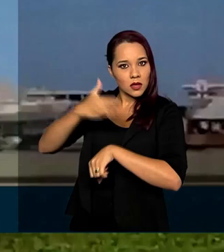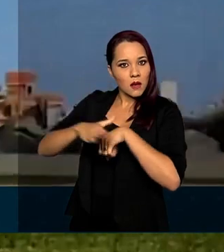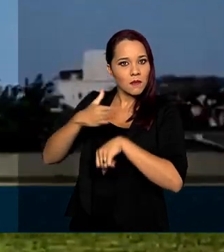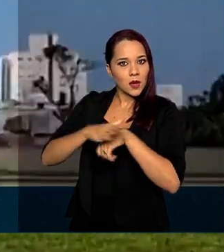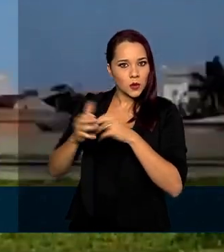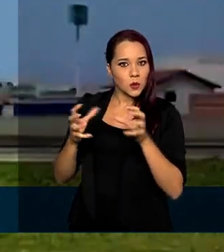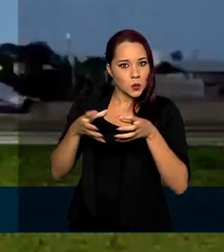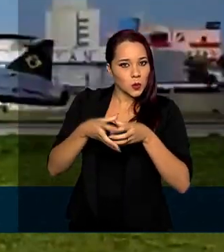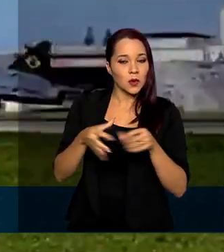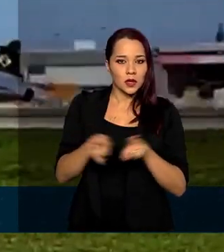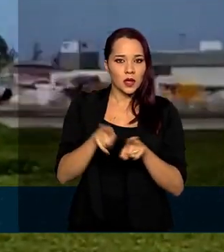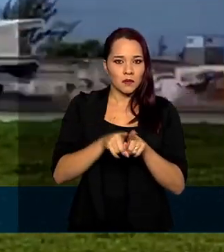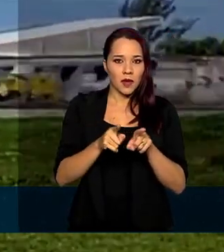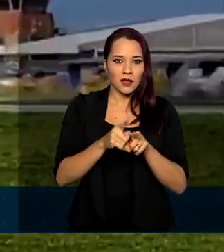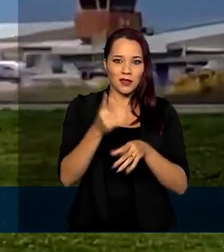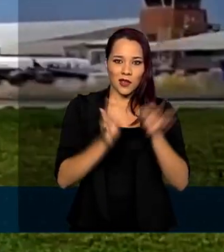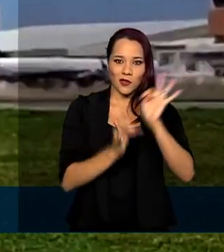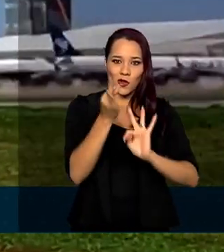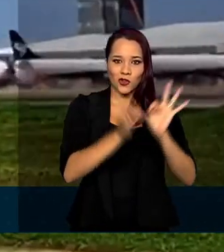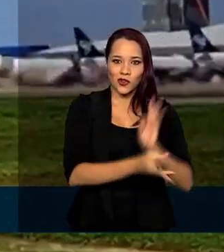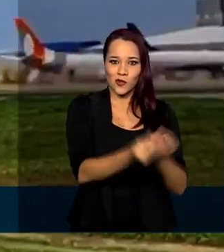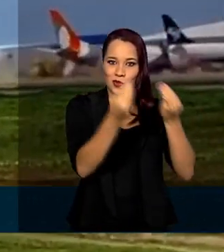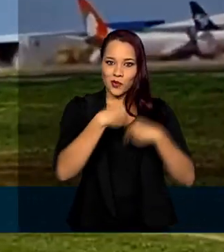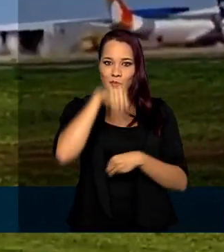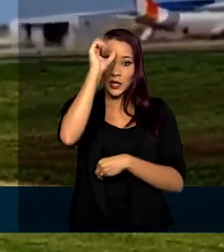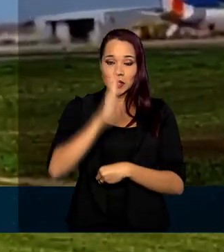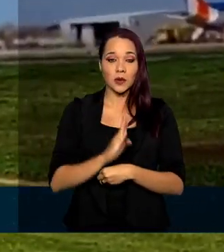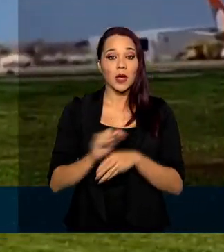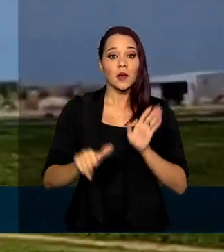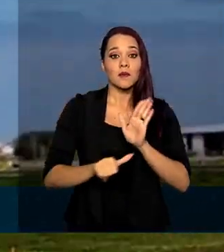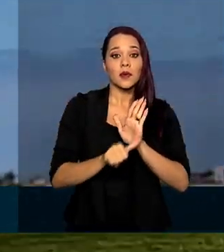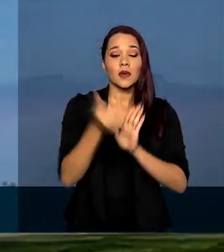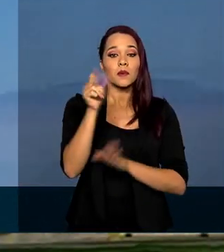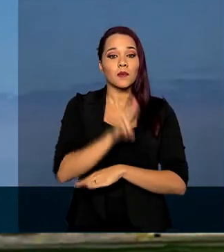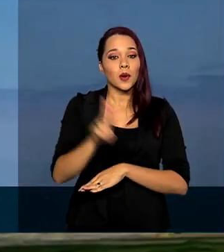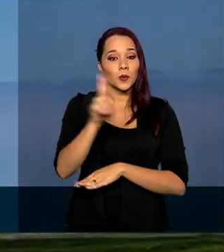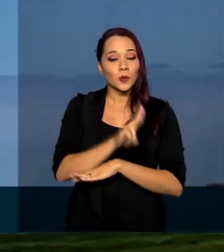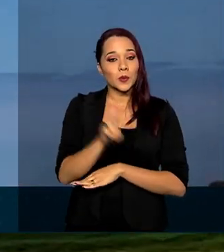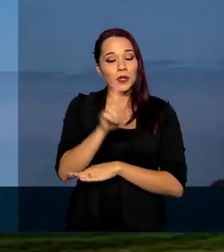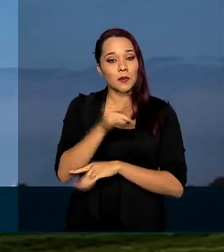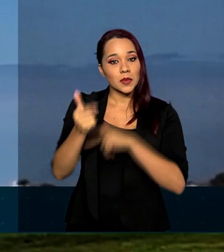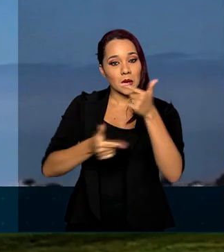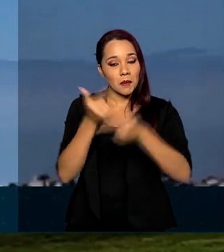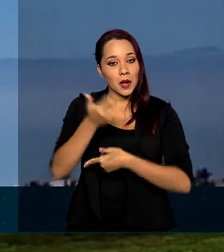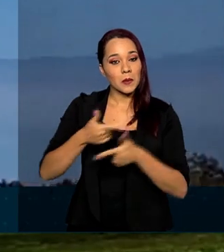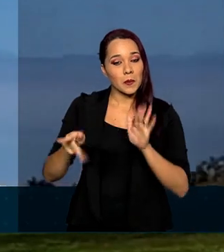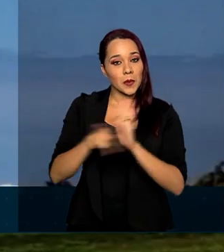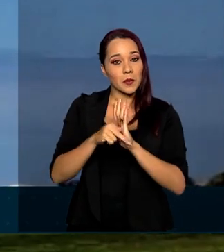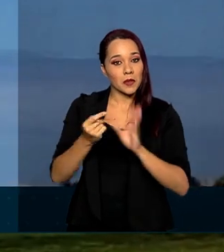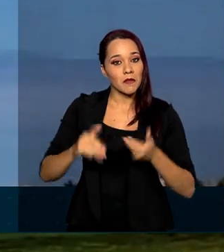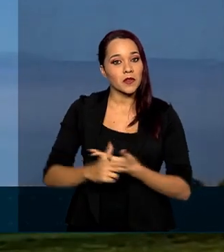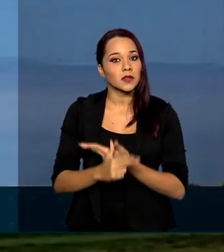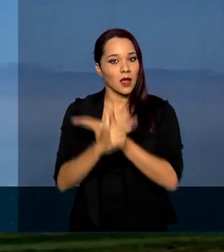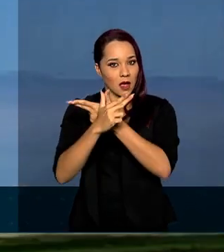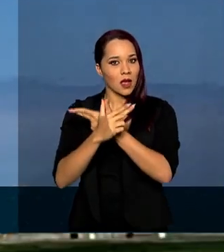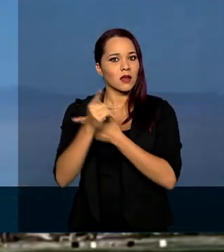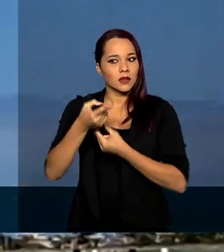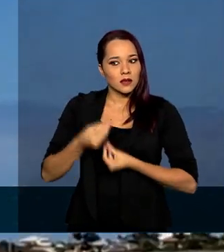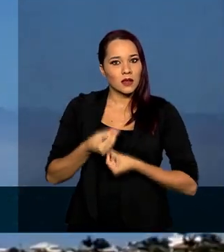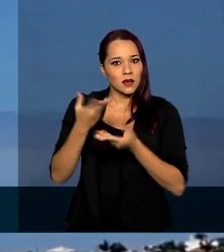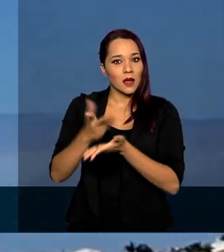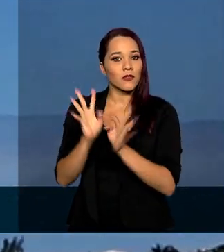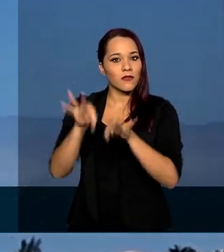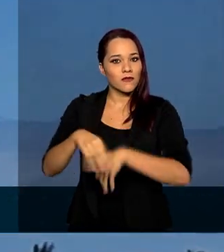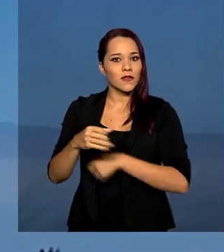e transferência de tecnologia. As primeiras unidades para utilização em operações da Força Aérea devem ser entregues